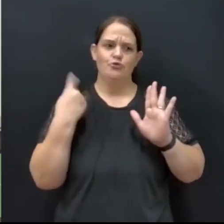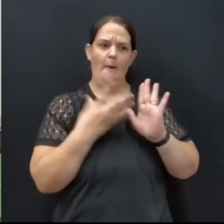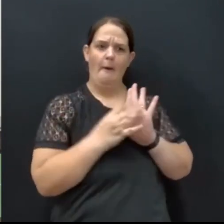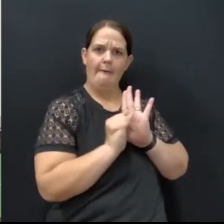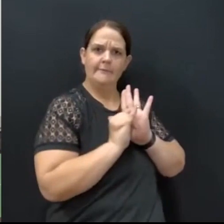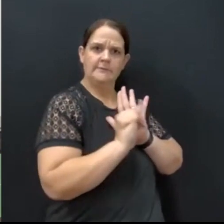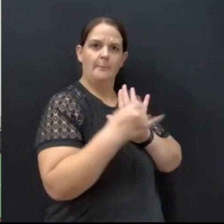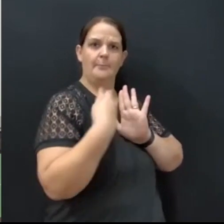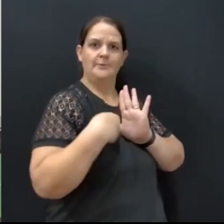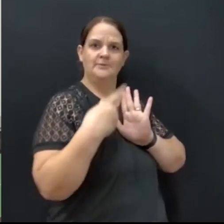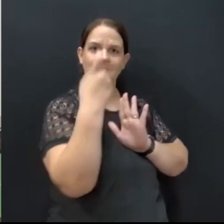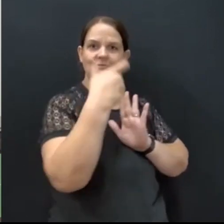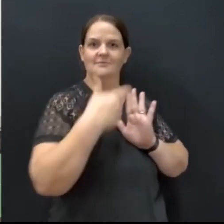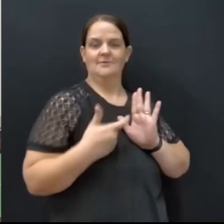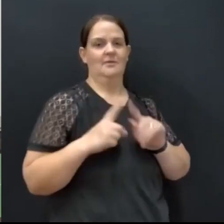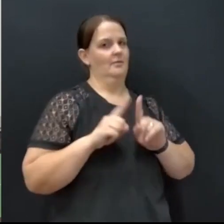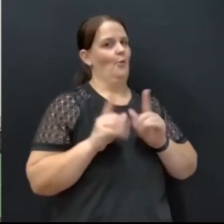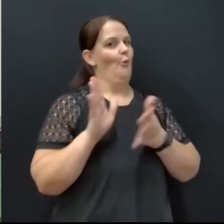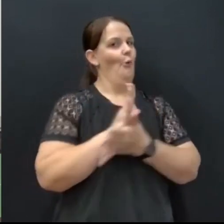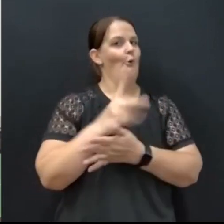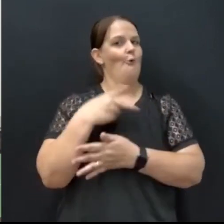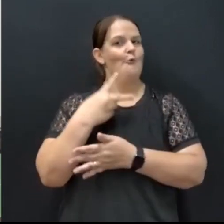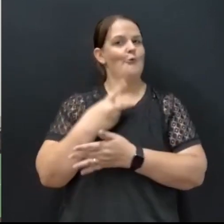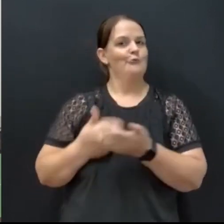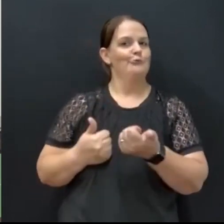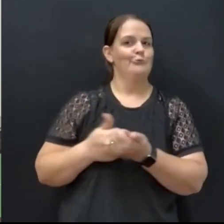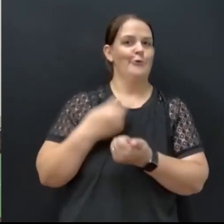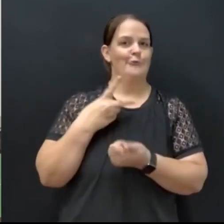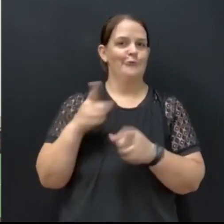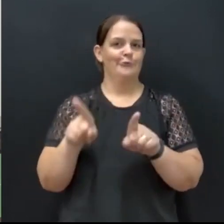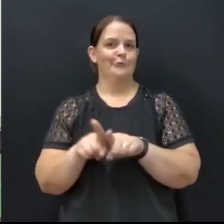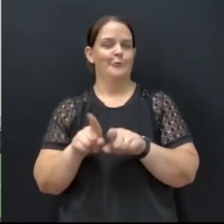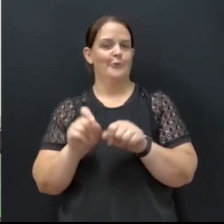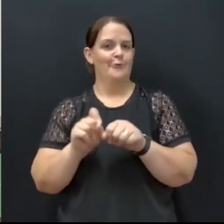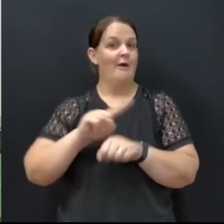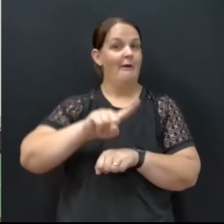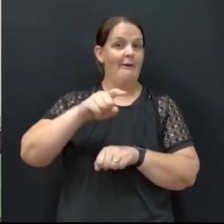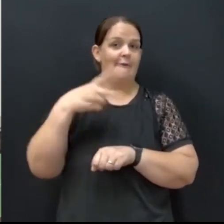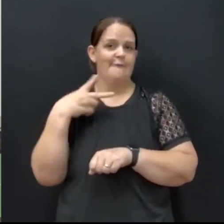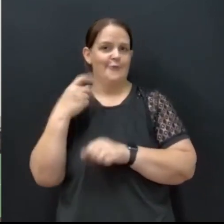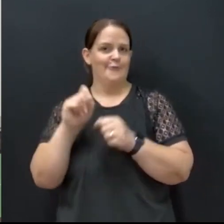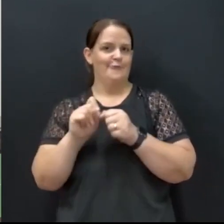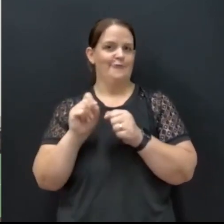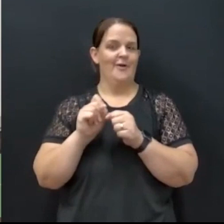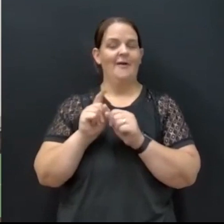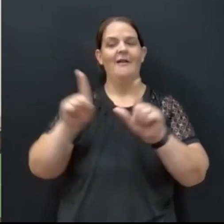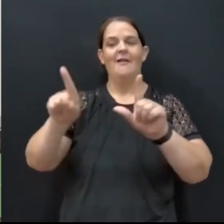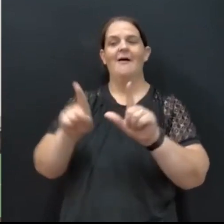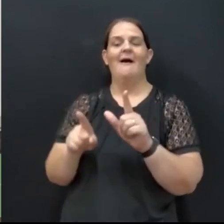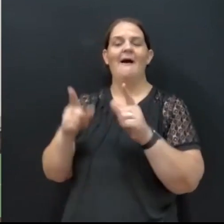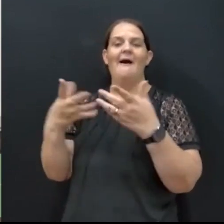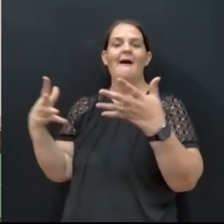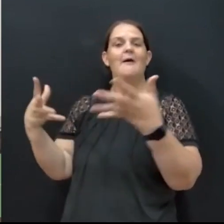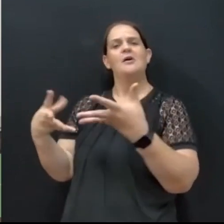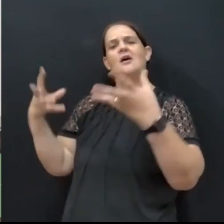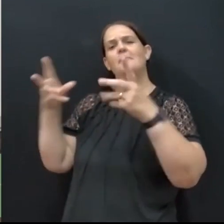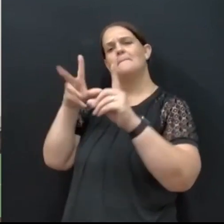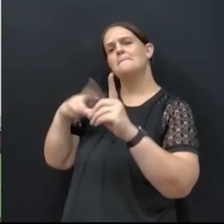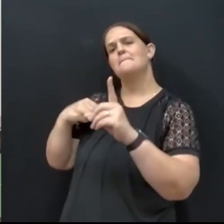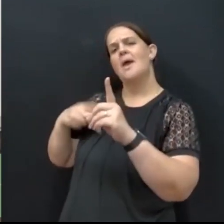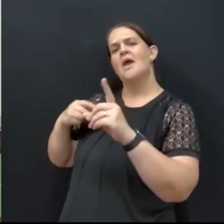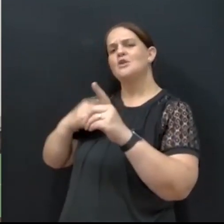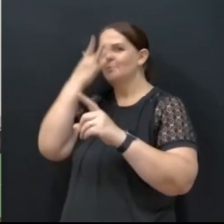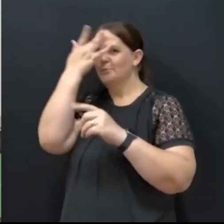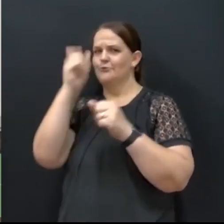fazer o que alguns vereadores fazem o que suplente vereador faz o que ex-vereador faz de lá colher os louros de uma coisa que não é não